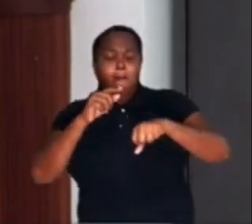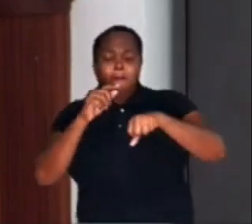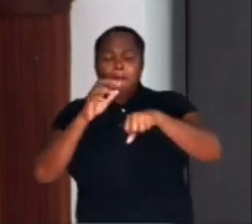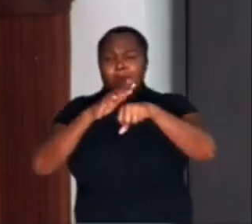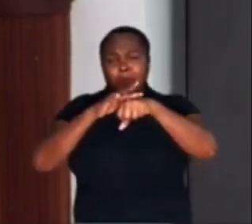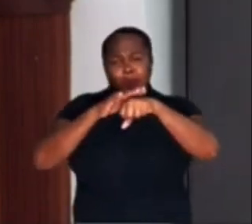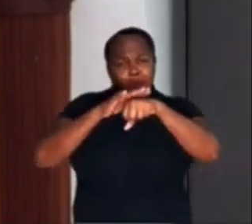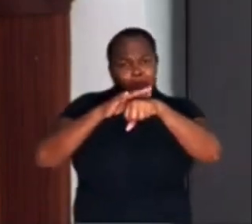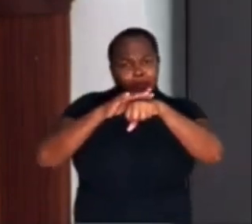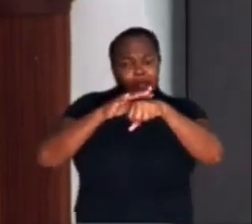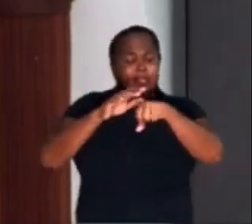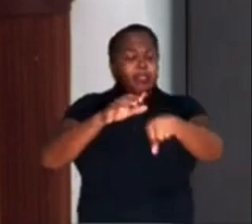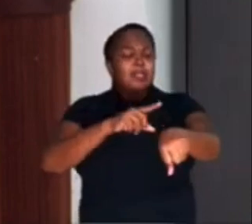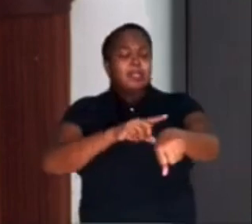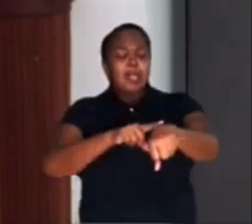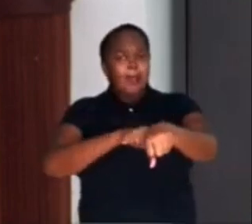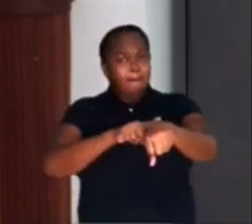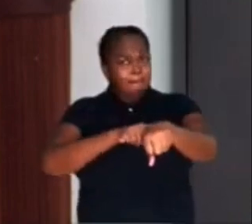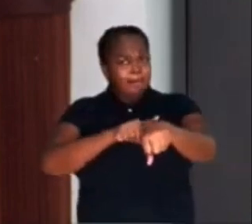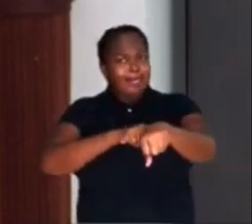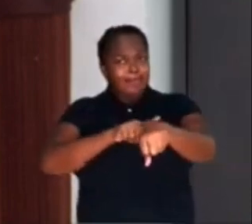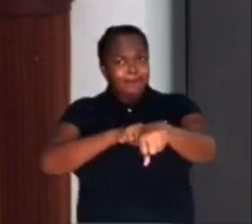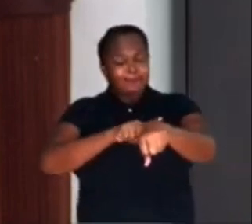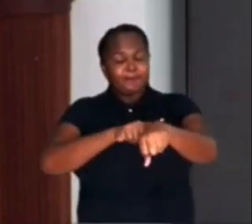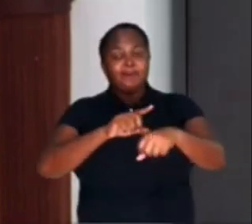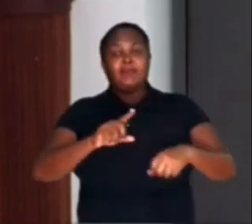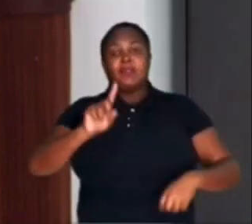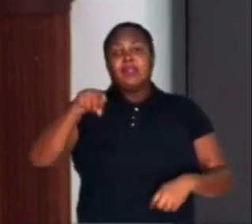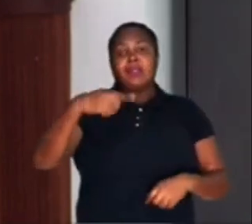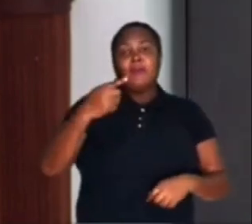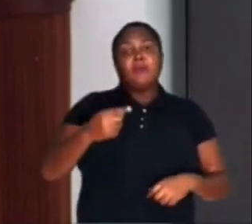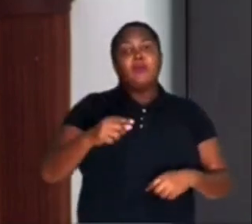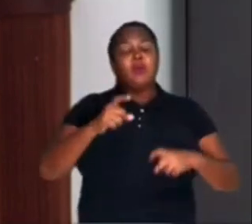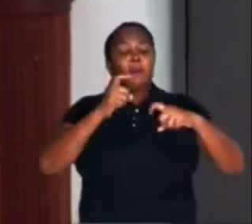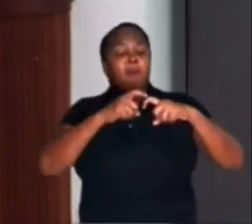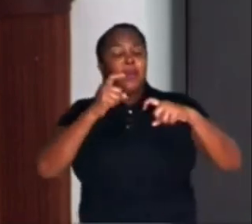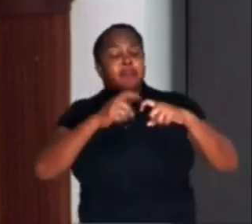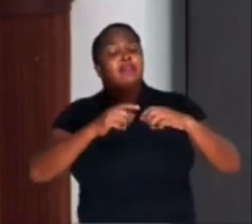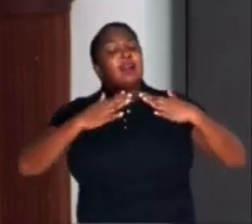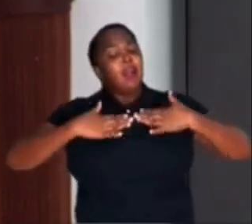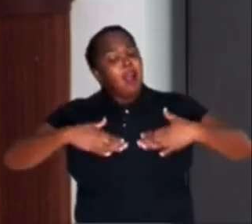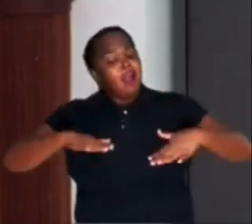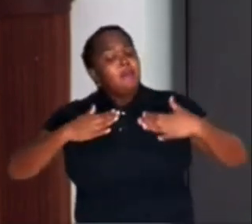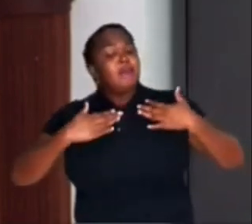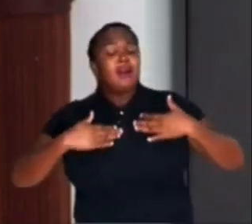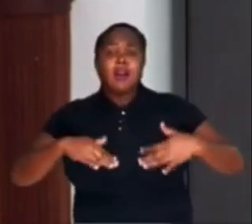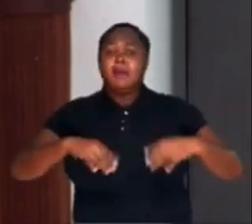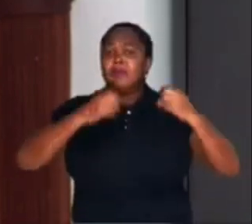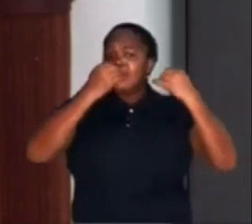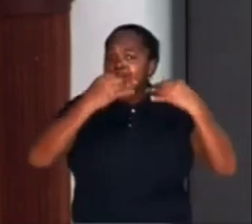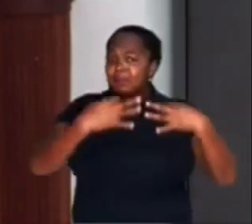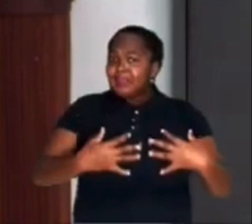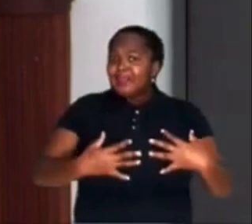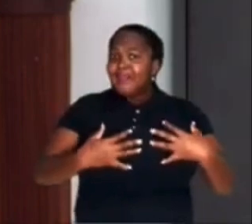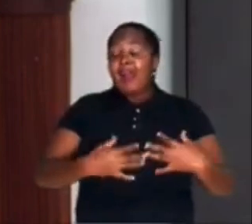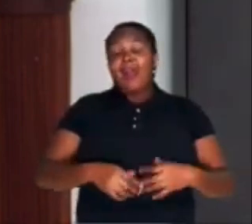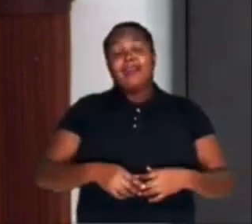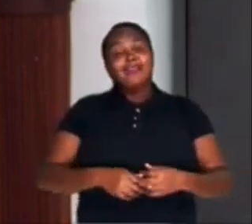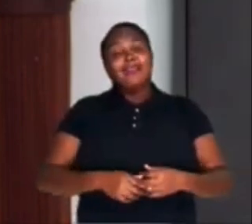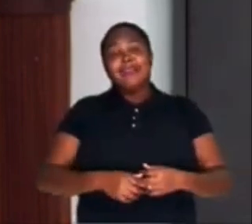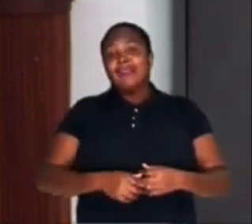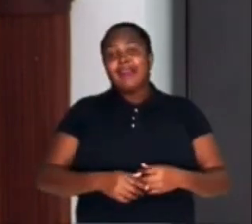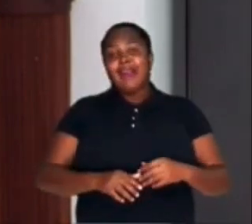muito vermelha. Depois que o médico me tranquilizou, eu disse, isso aí é mais um traço de um ilhéense autêntico,